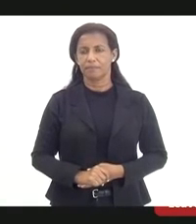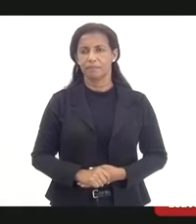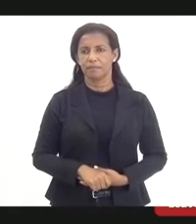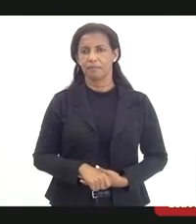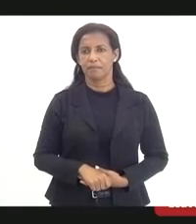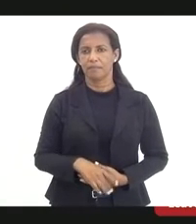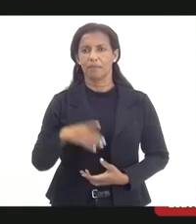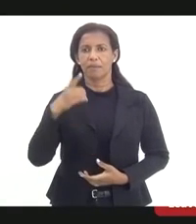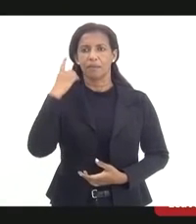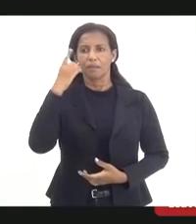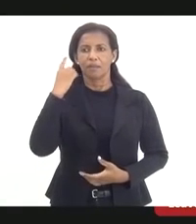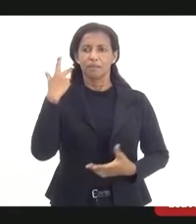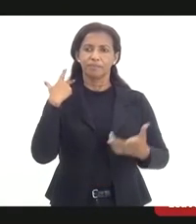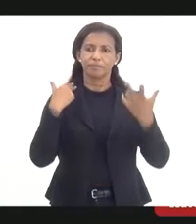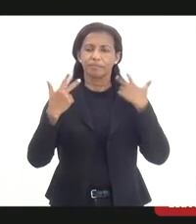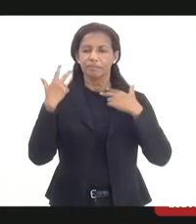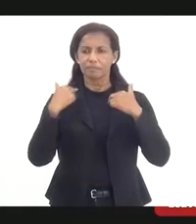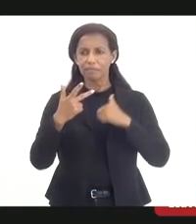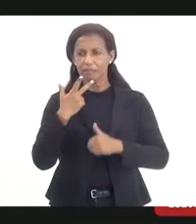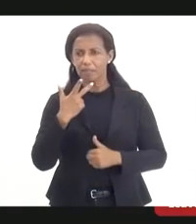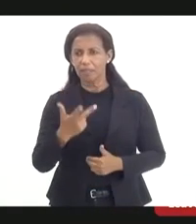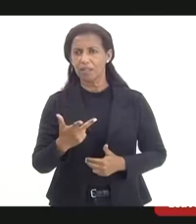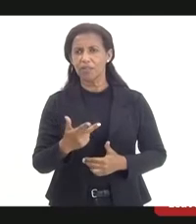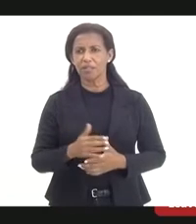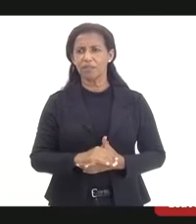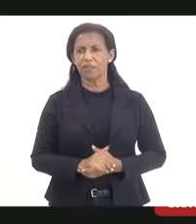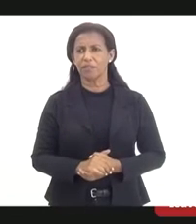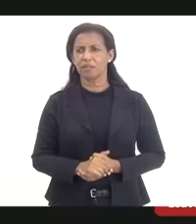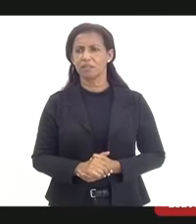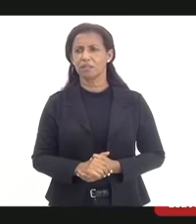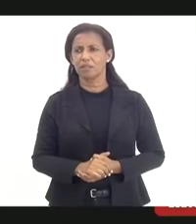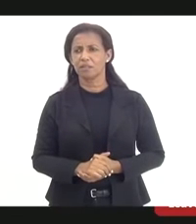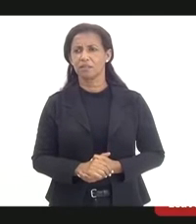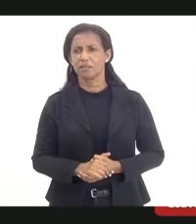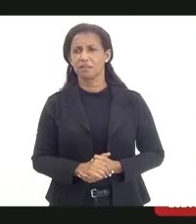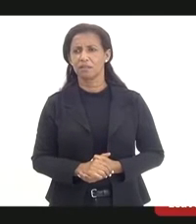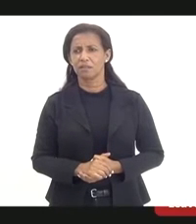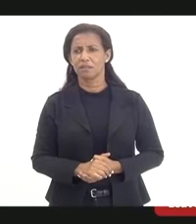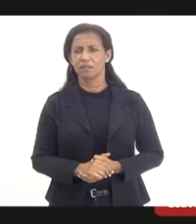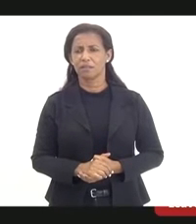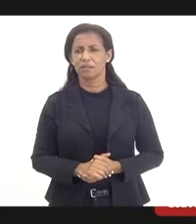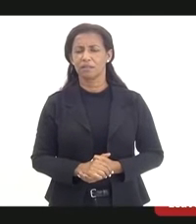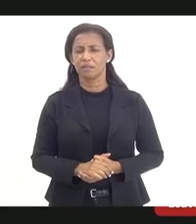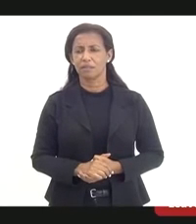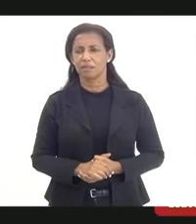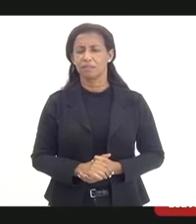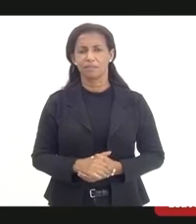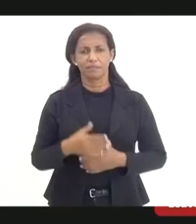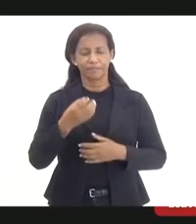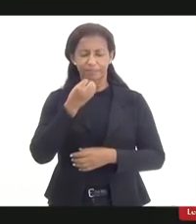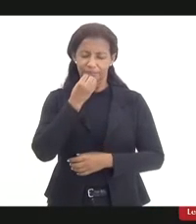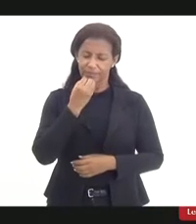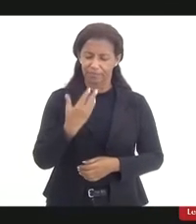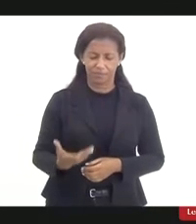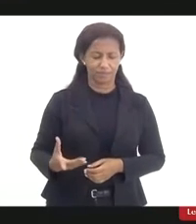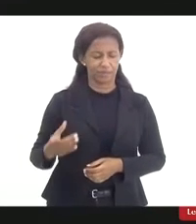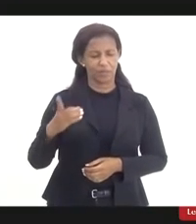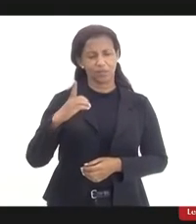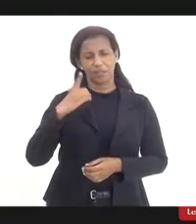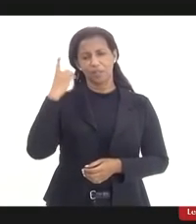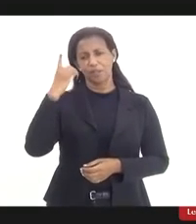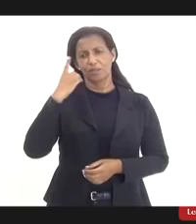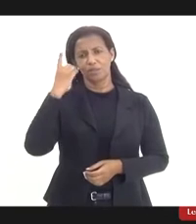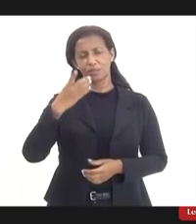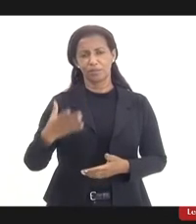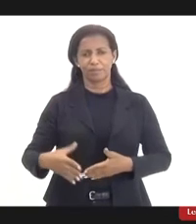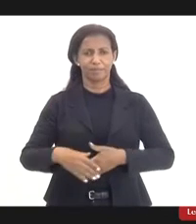Deputado Marcelo Cabelereiro, quer fazer mais algum comentário? Bom, deputada, eu quero agradecer